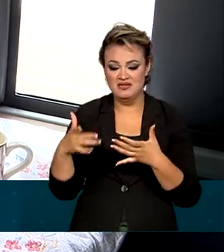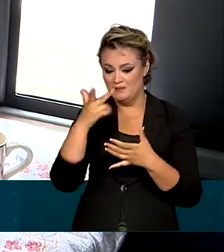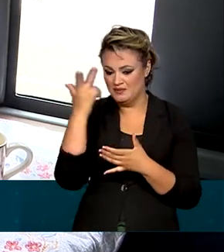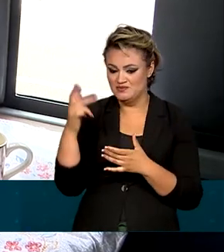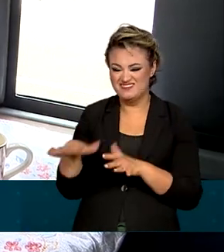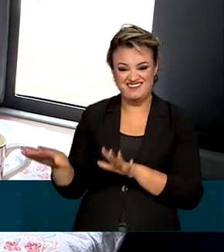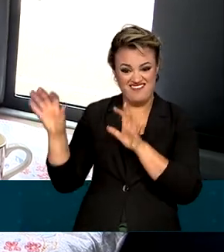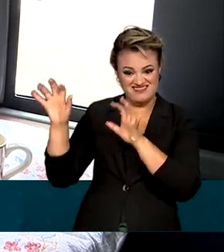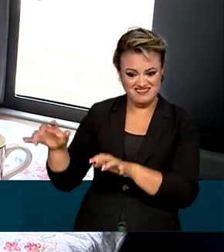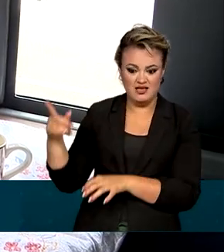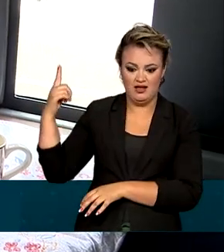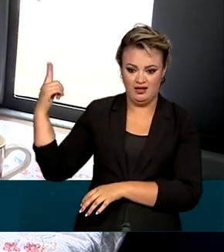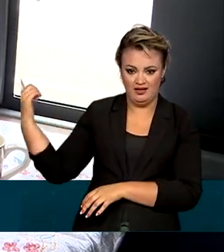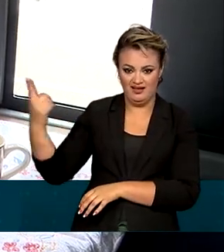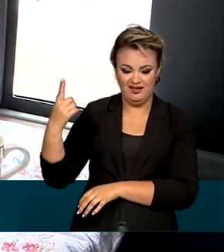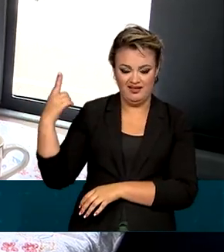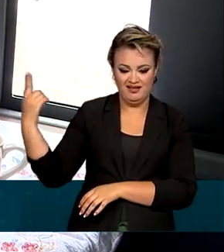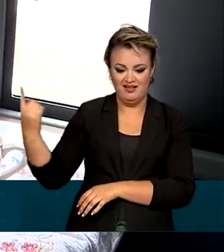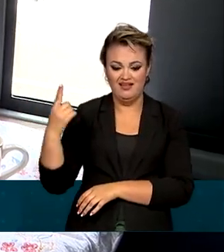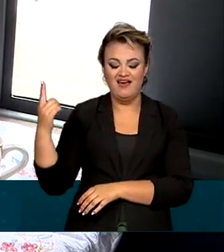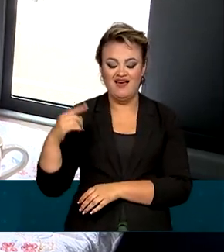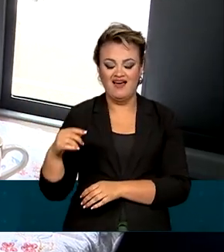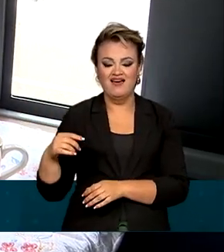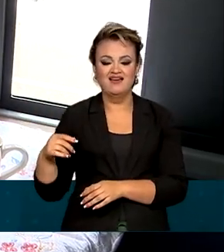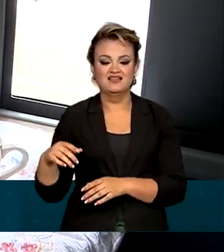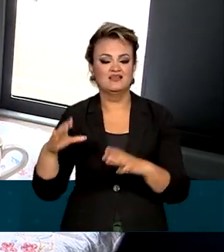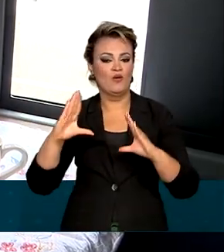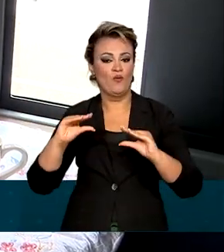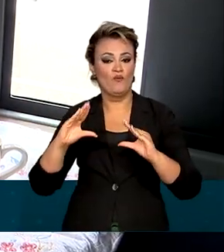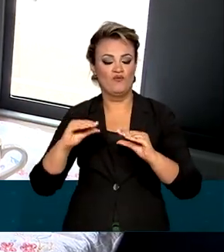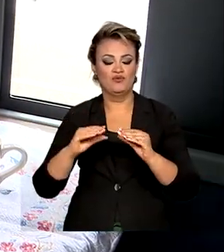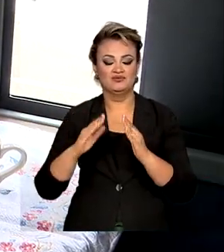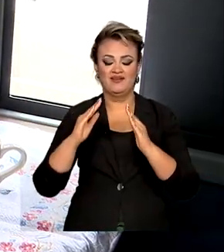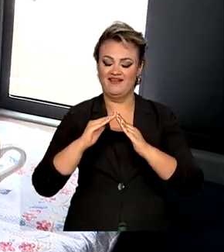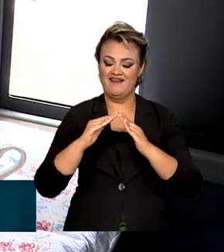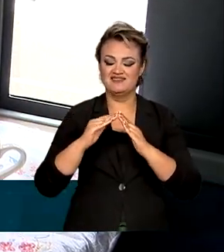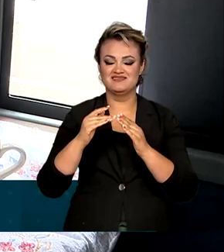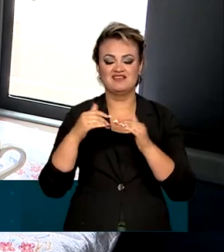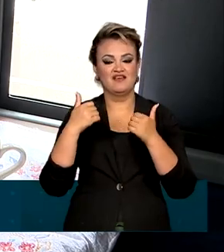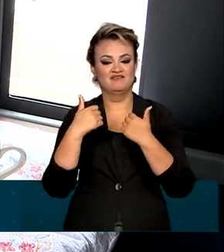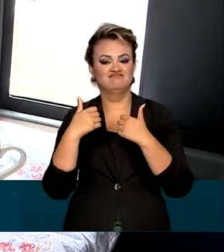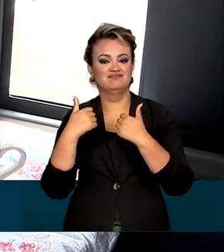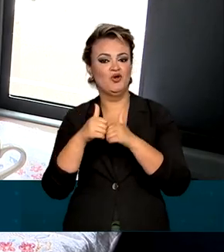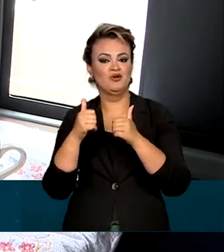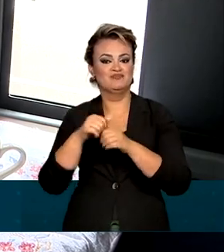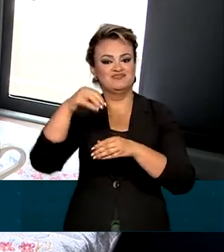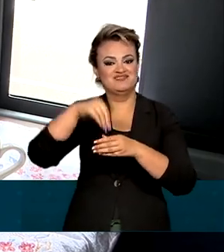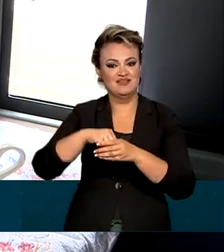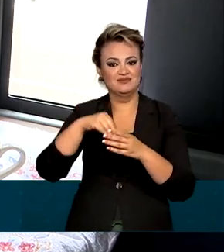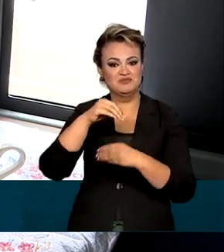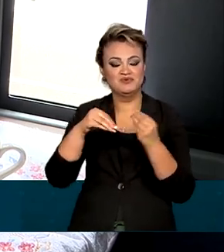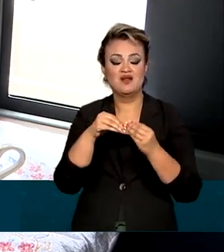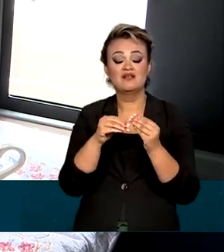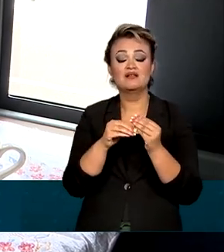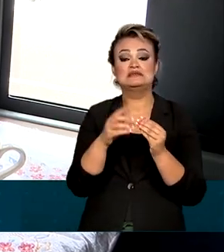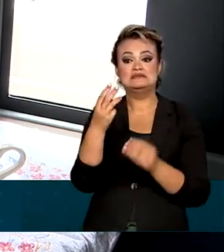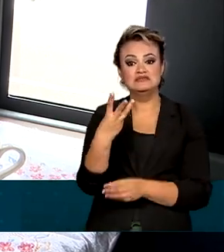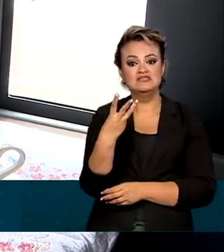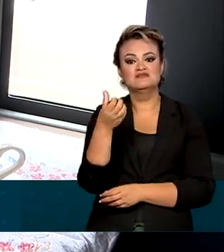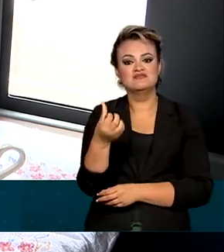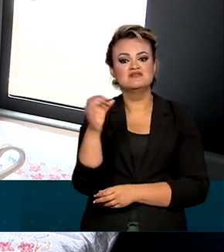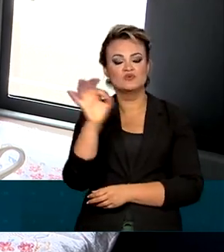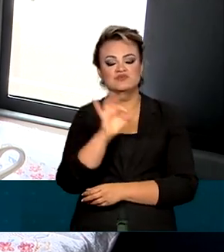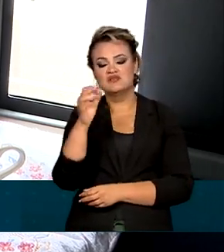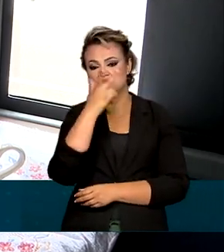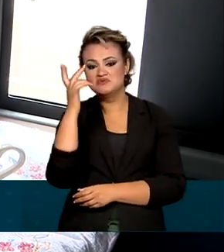acampamentos de brasileiros que buscam trazer o conforto de suas casas sobre quatro rodas cresceu 36%